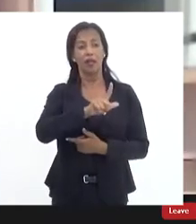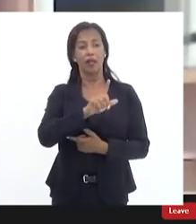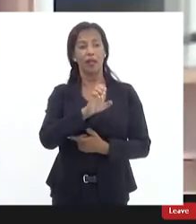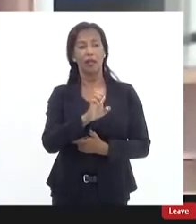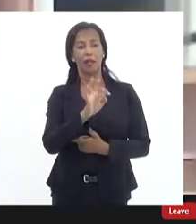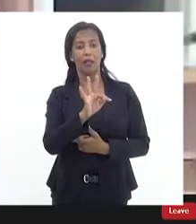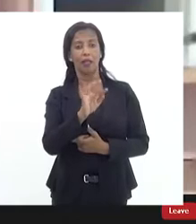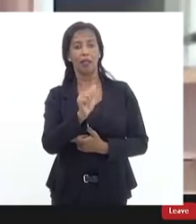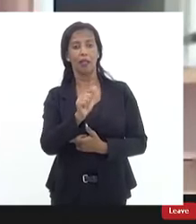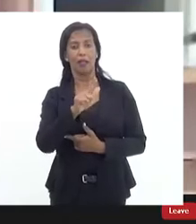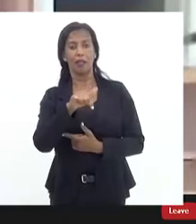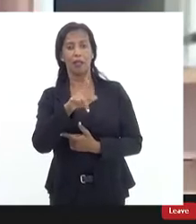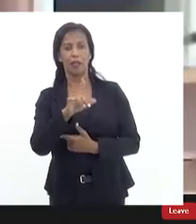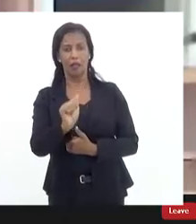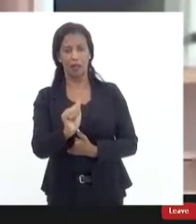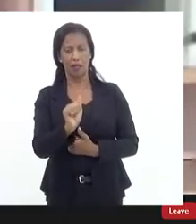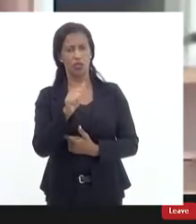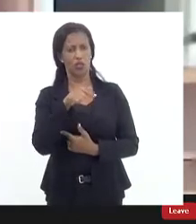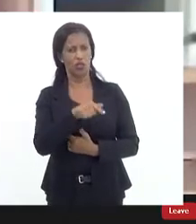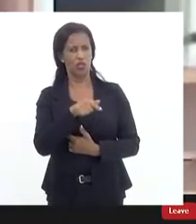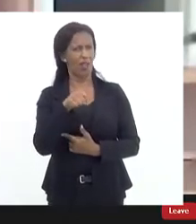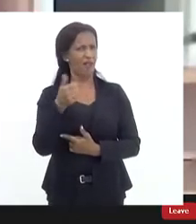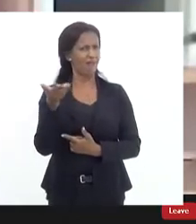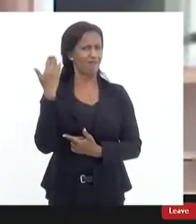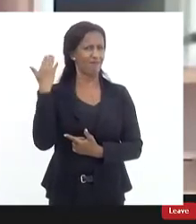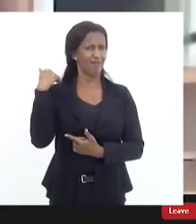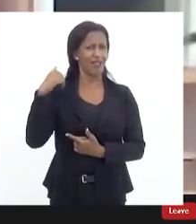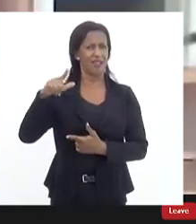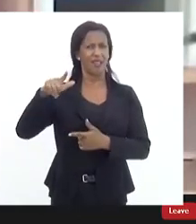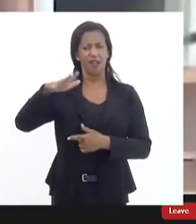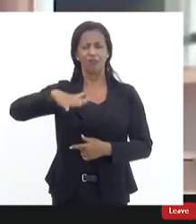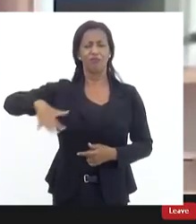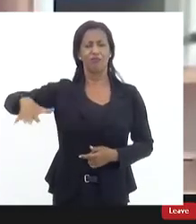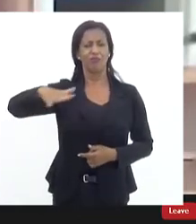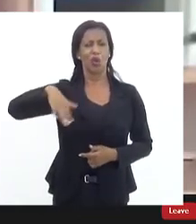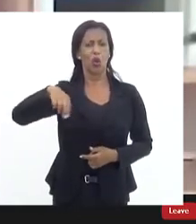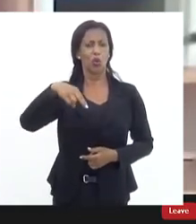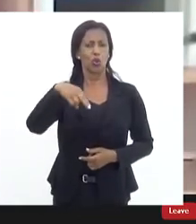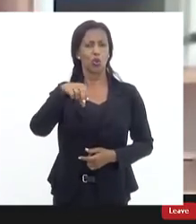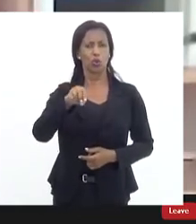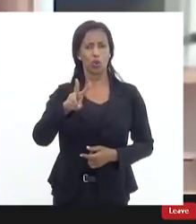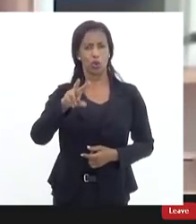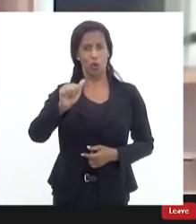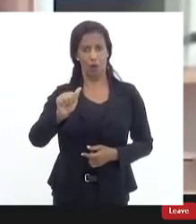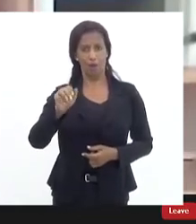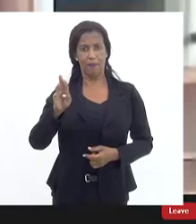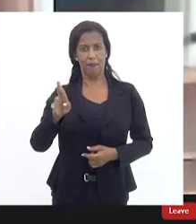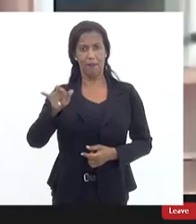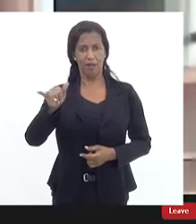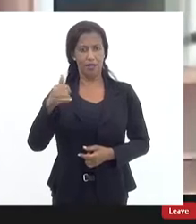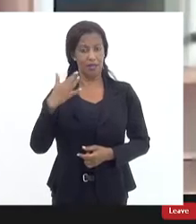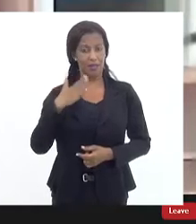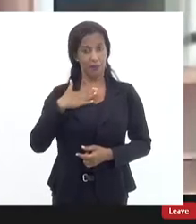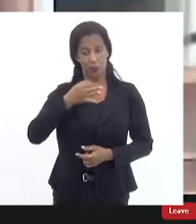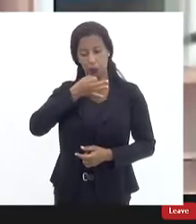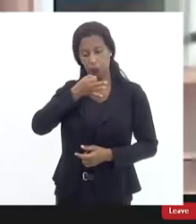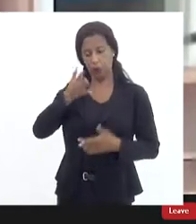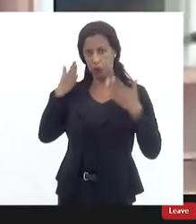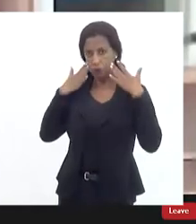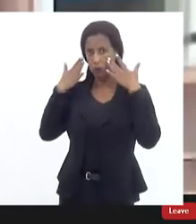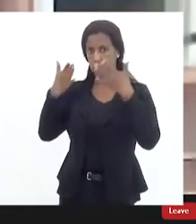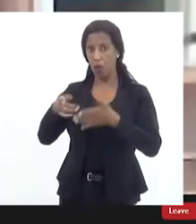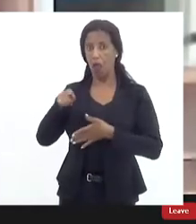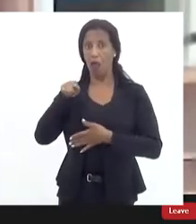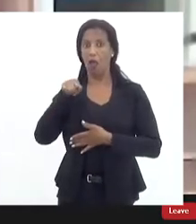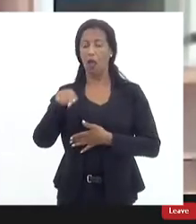uma questão desde a sentença do caso Nova Brasília e aí é uma a meu ver nitidamente é